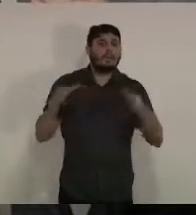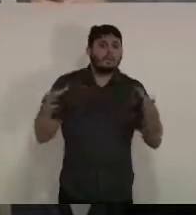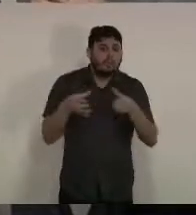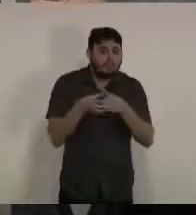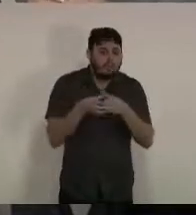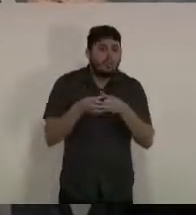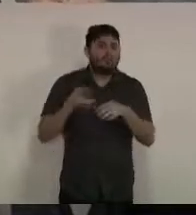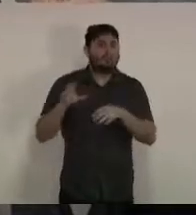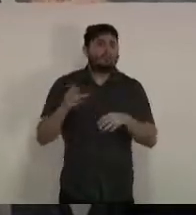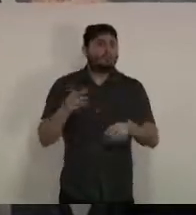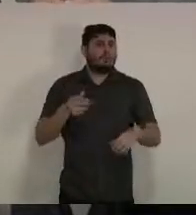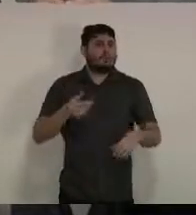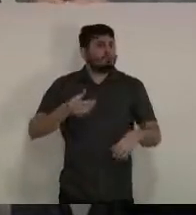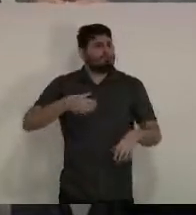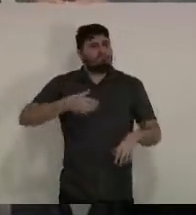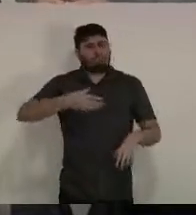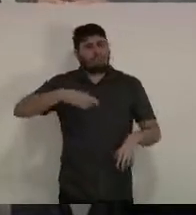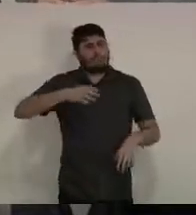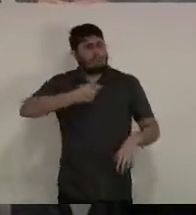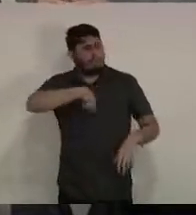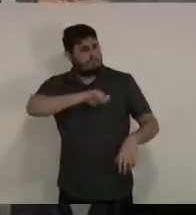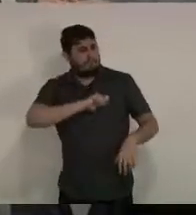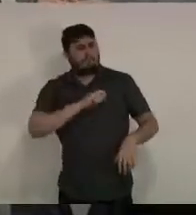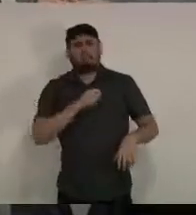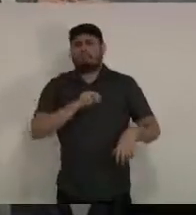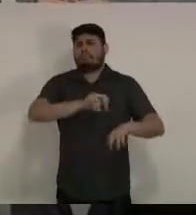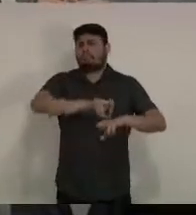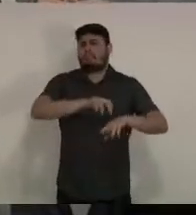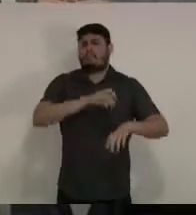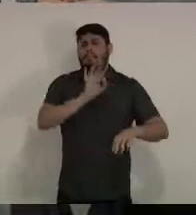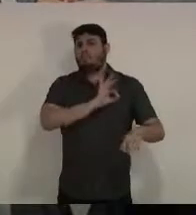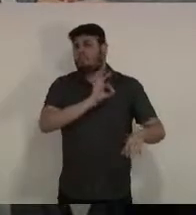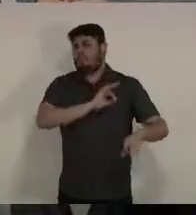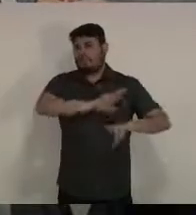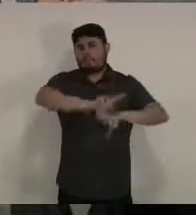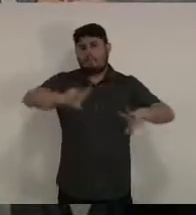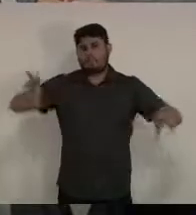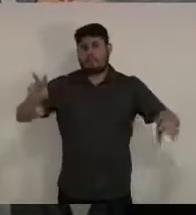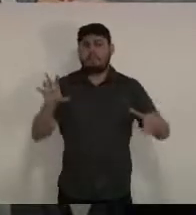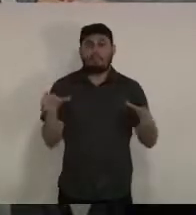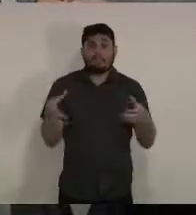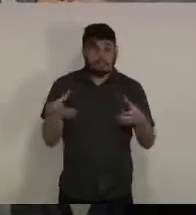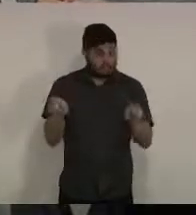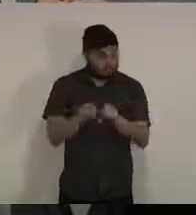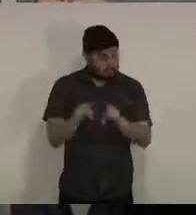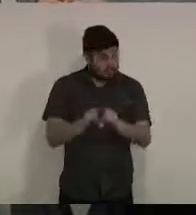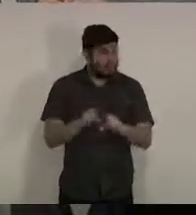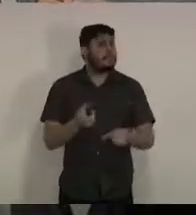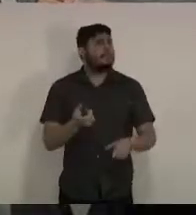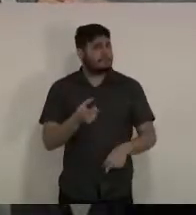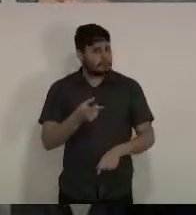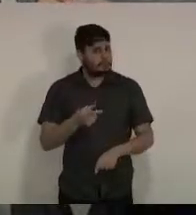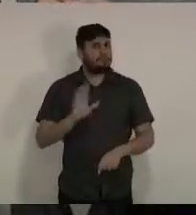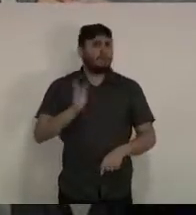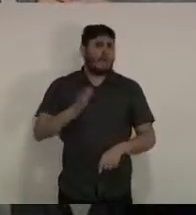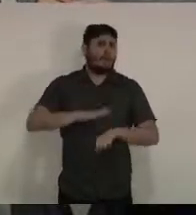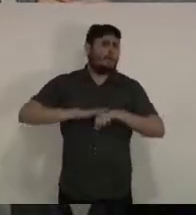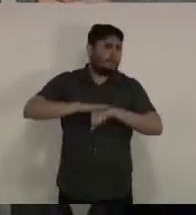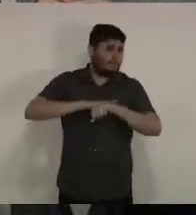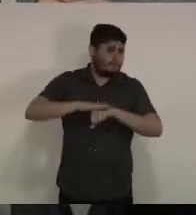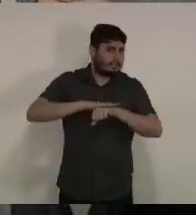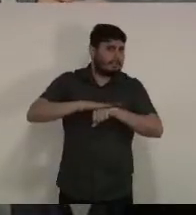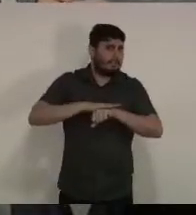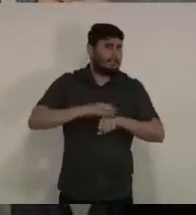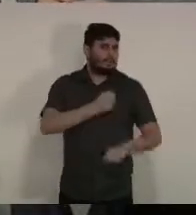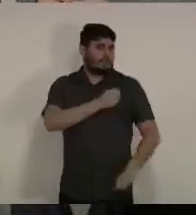operações que nós estamos rodando na rua e também com o apoio da polícia militar com quem conversei com o coronel Saraiva com o coronel Abantin que